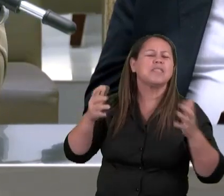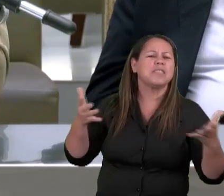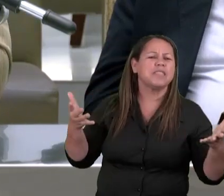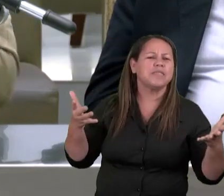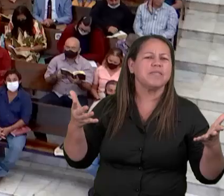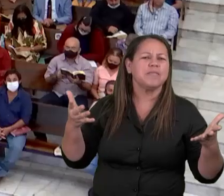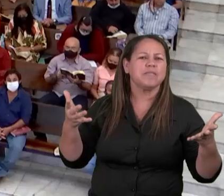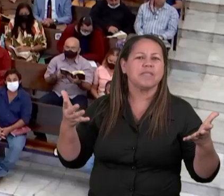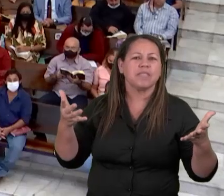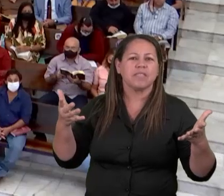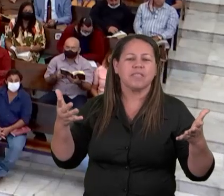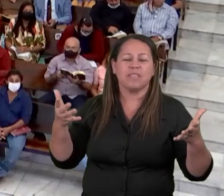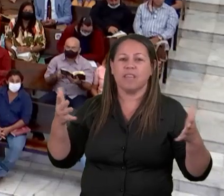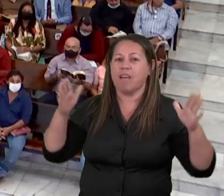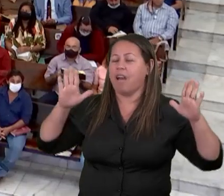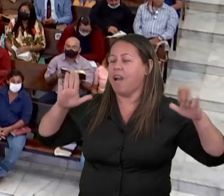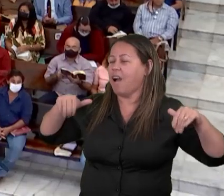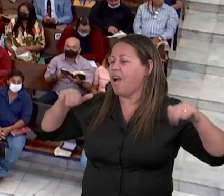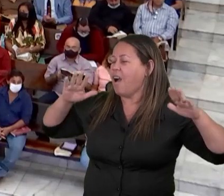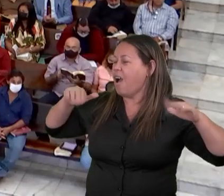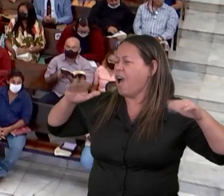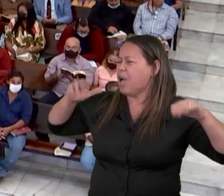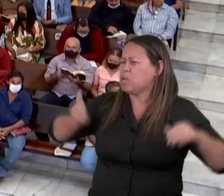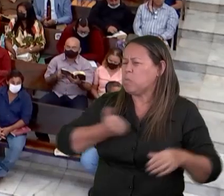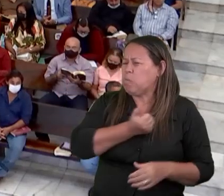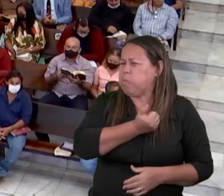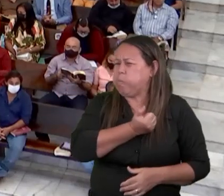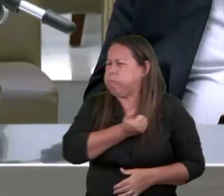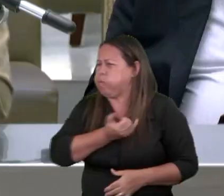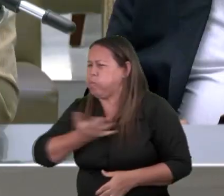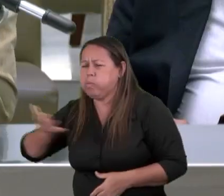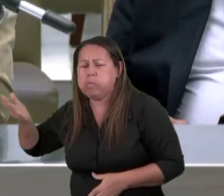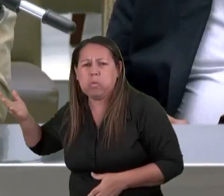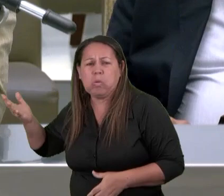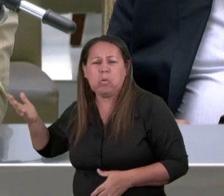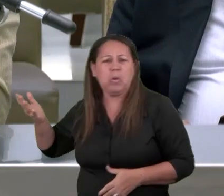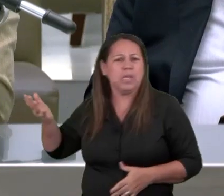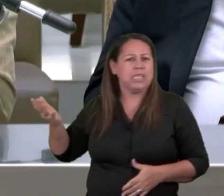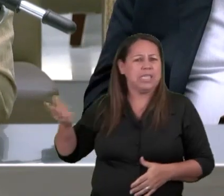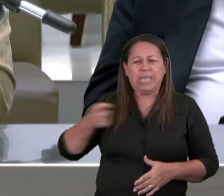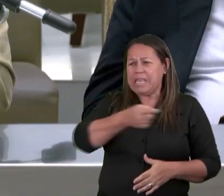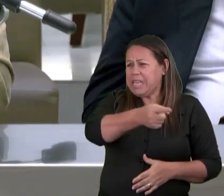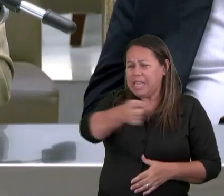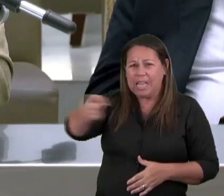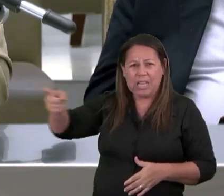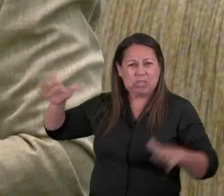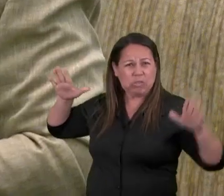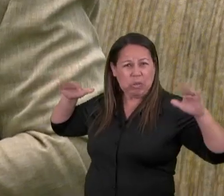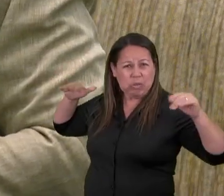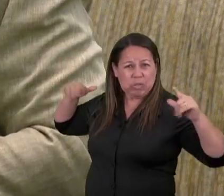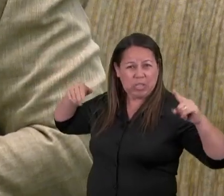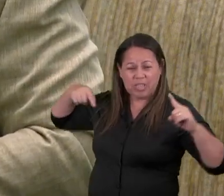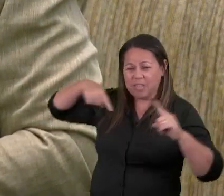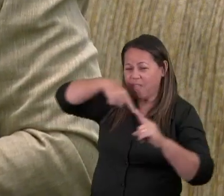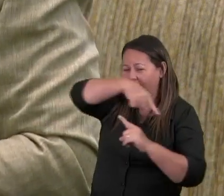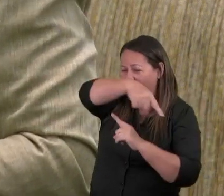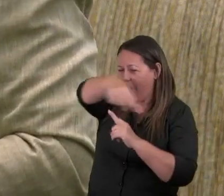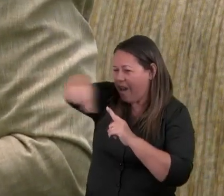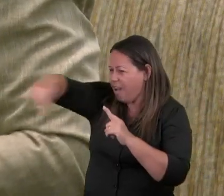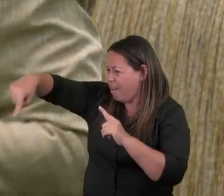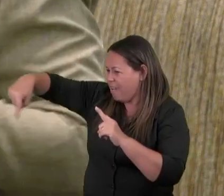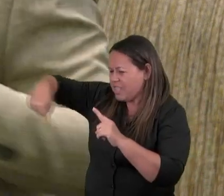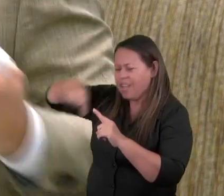De muitos anjos E eles estavam Ao redor de onde? Do